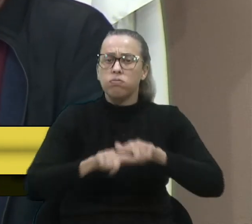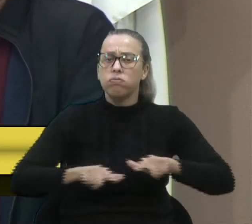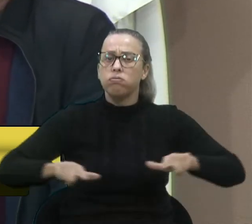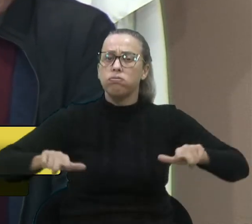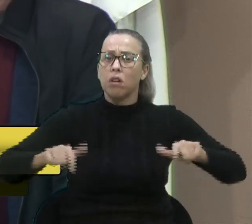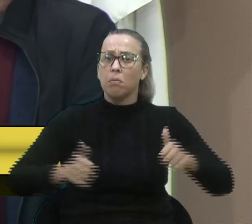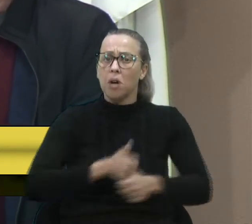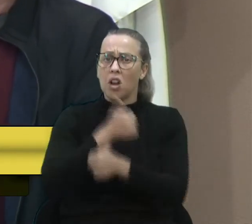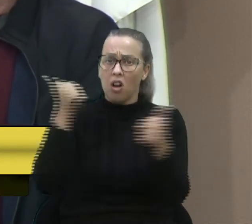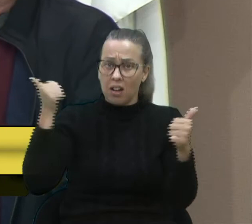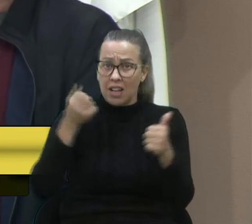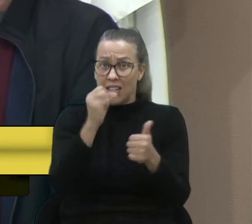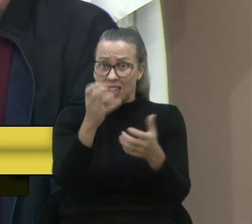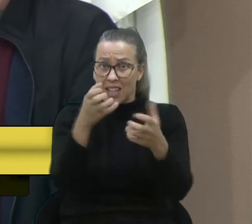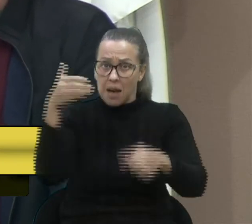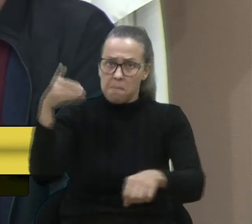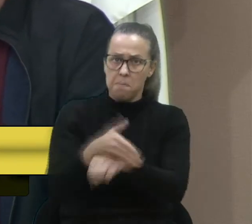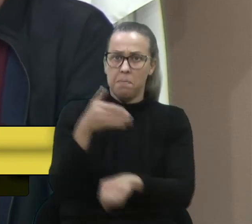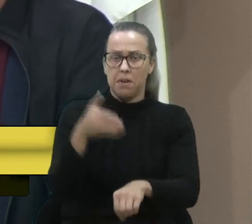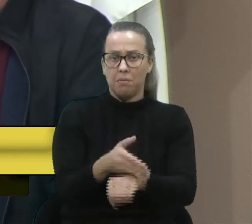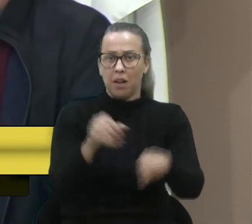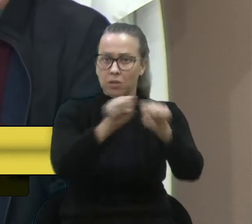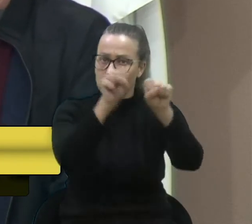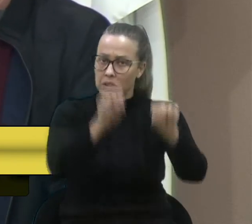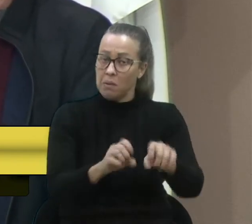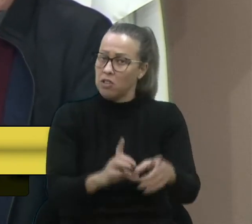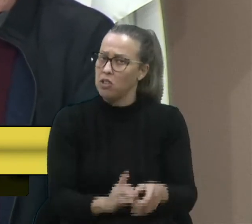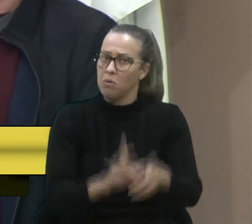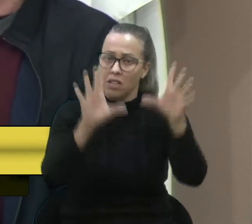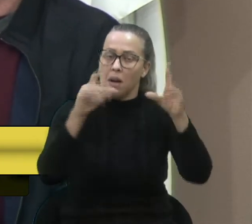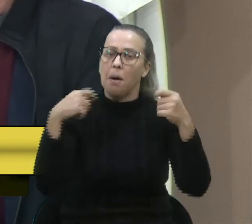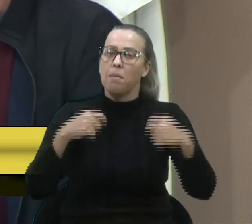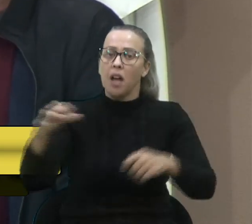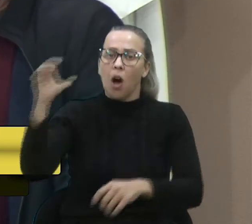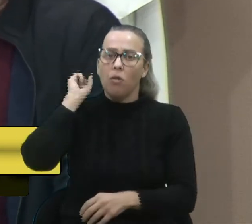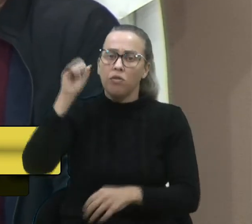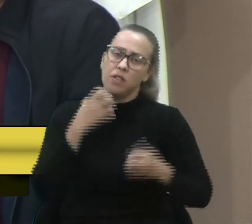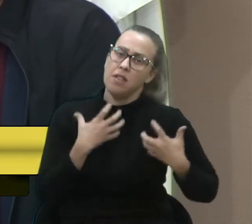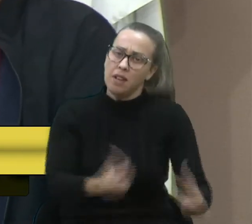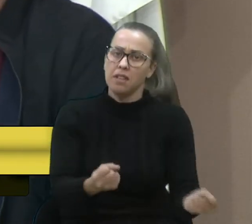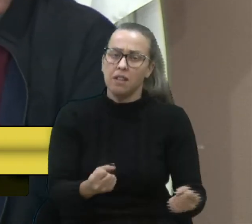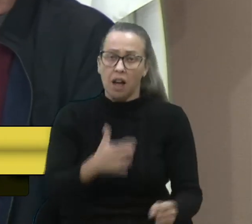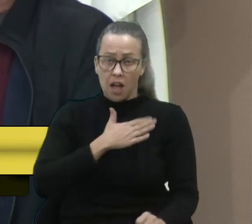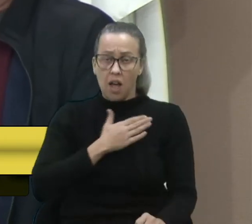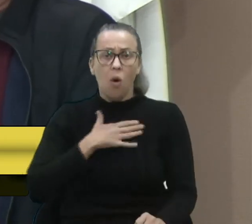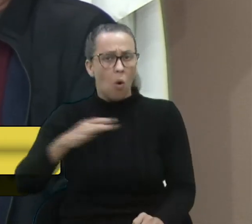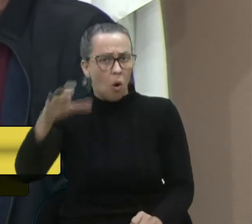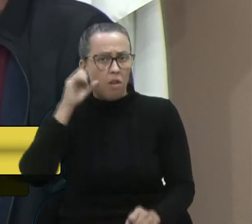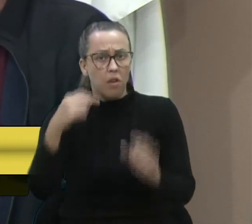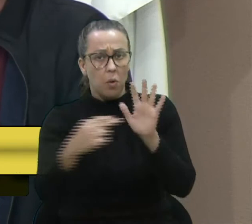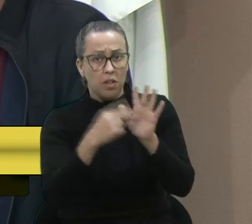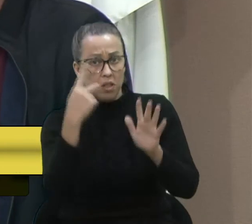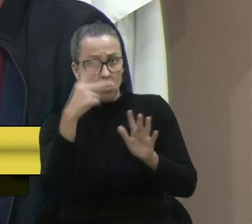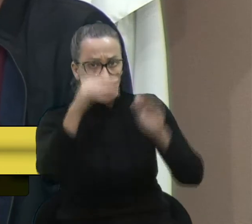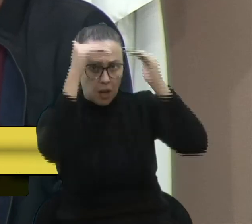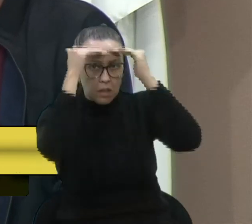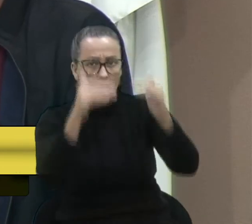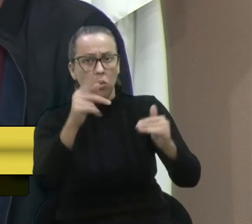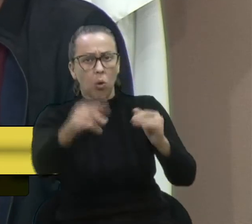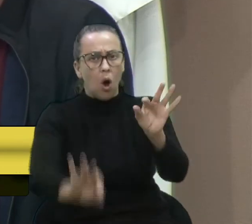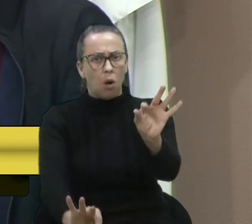Então, quem quer participar de um sistema democrático tem que saber ouvir. Eu ouvi com atenção e respeito antes,